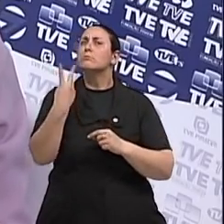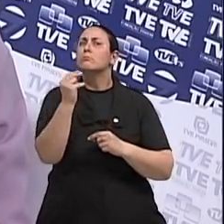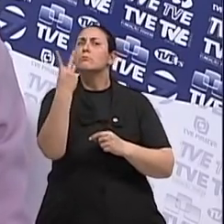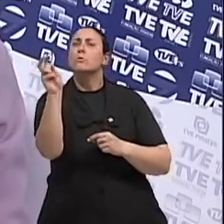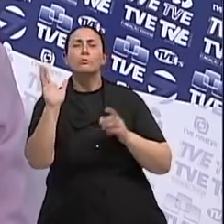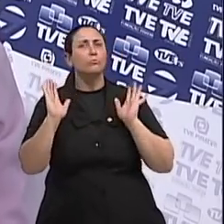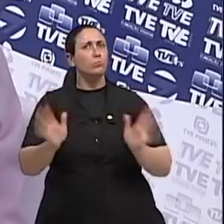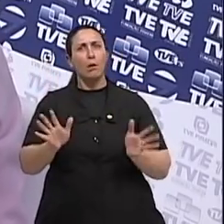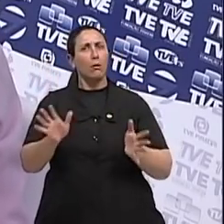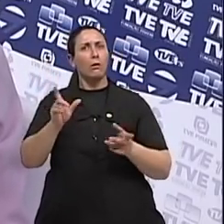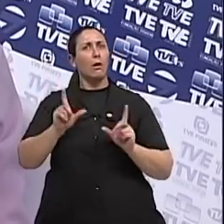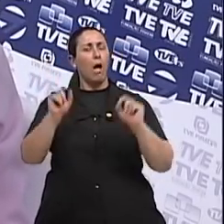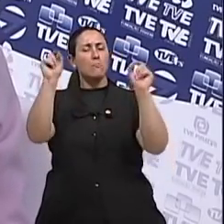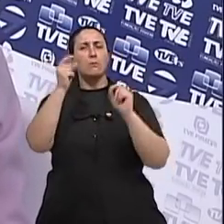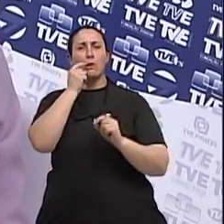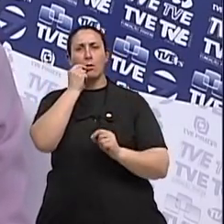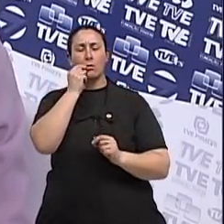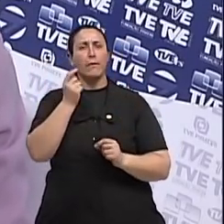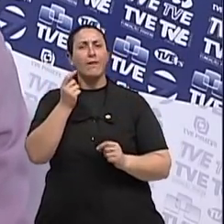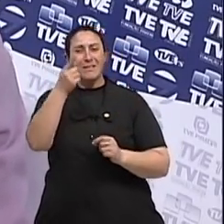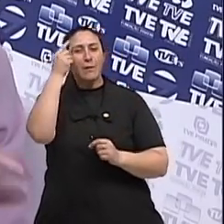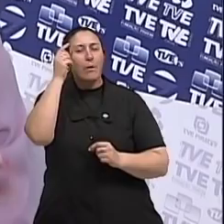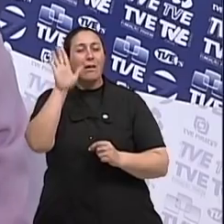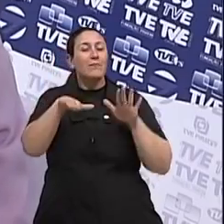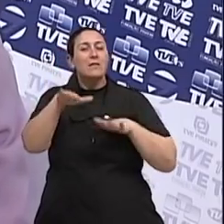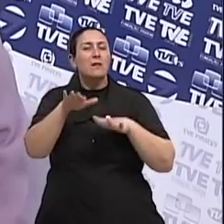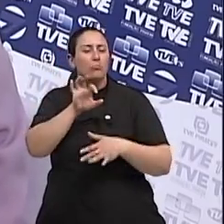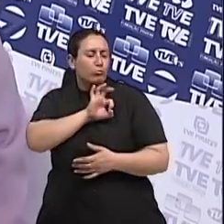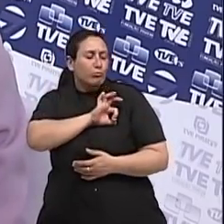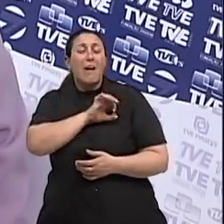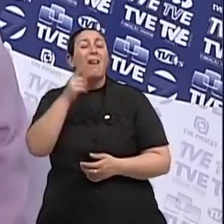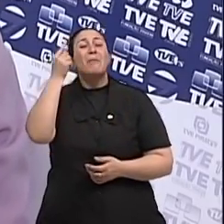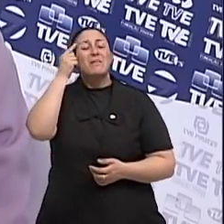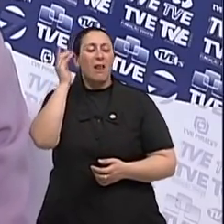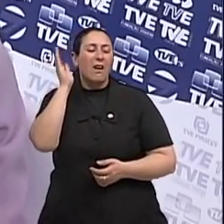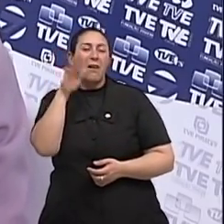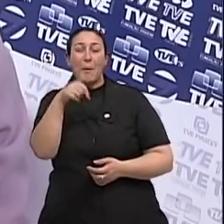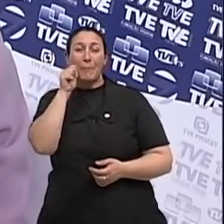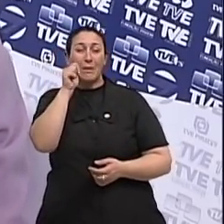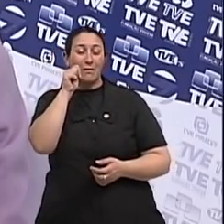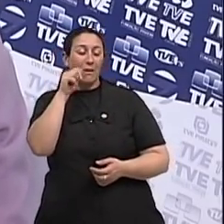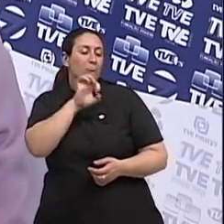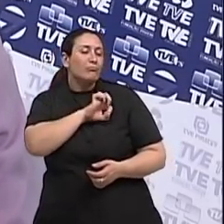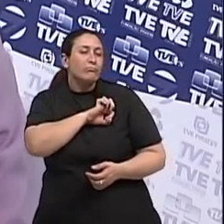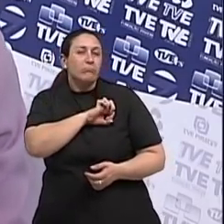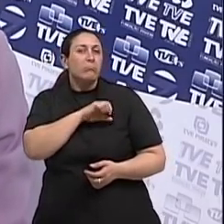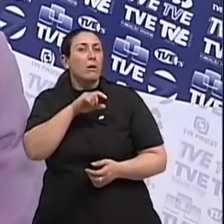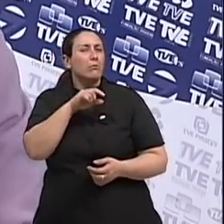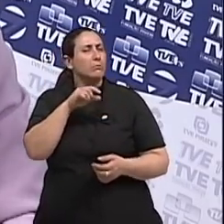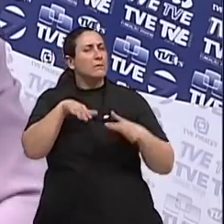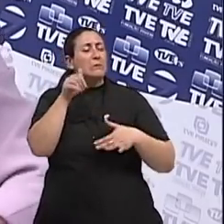câncer de mama. Então, aquele carocinho que aparece numa menina, às vezes ele precisa ser